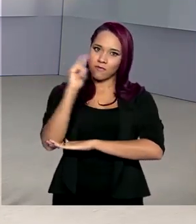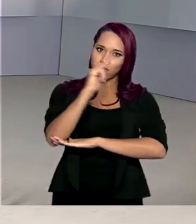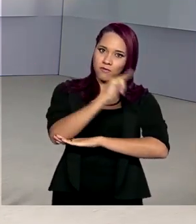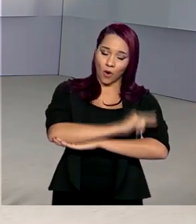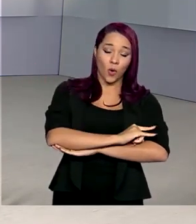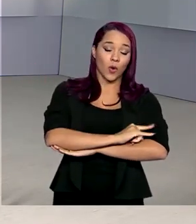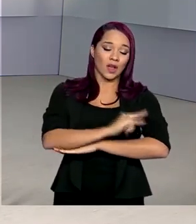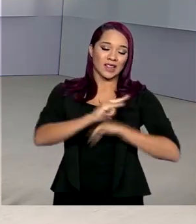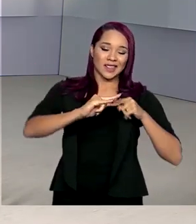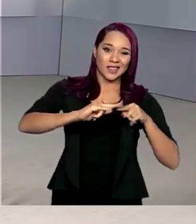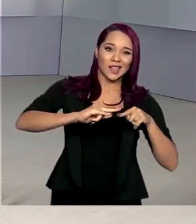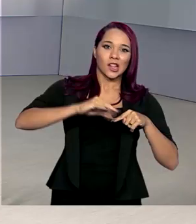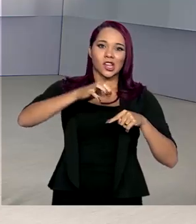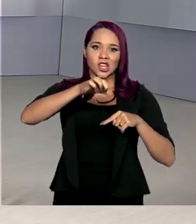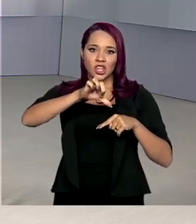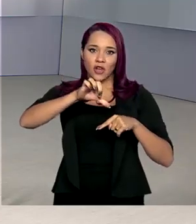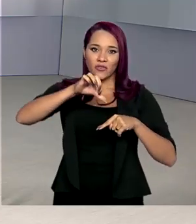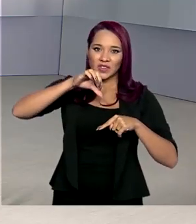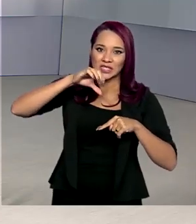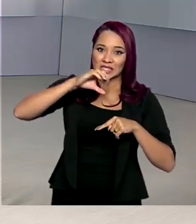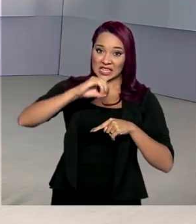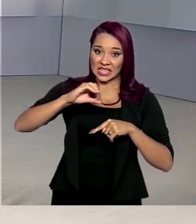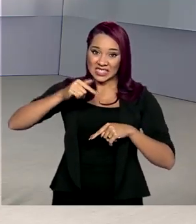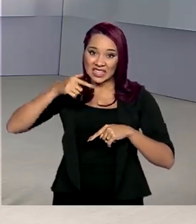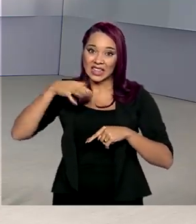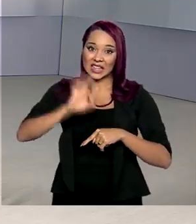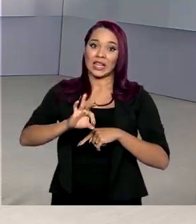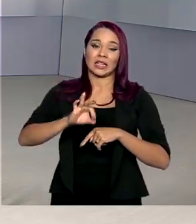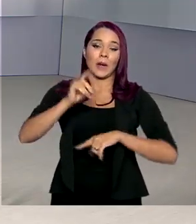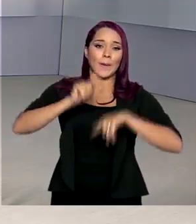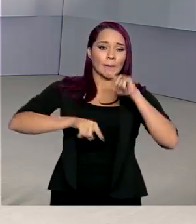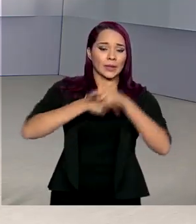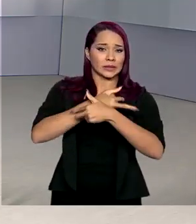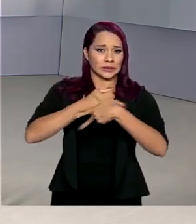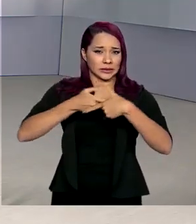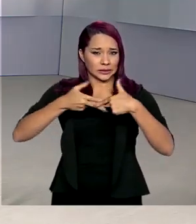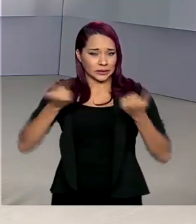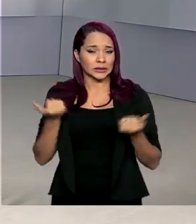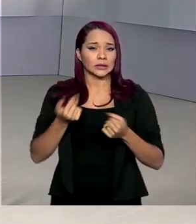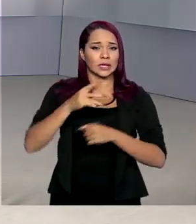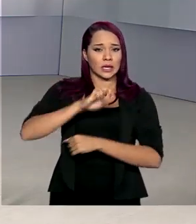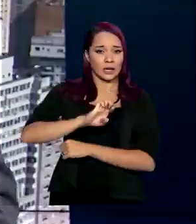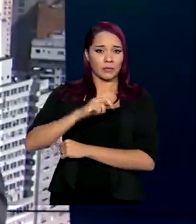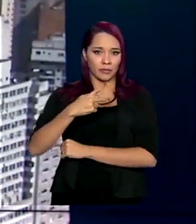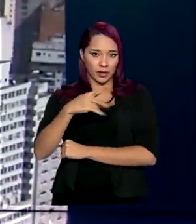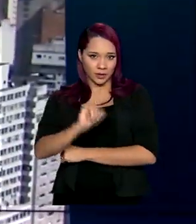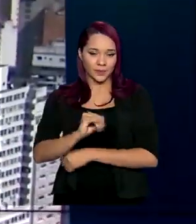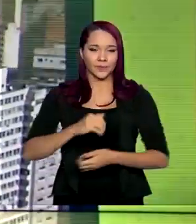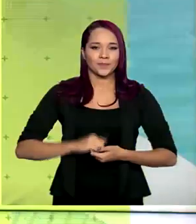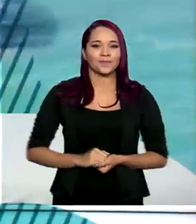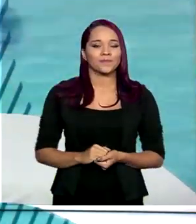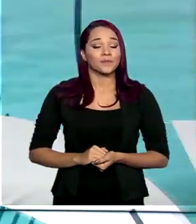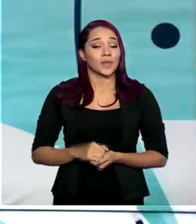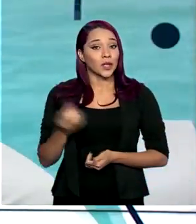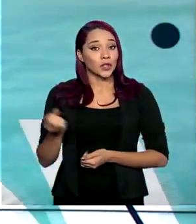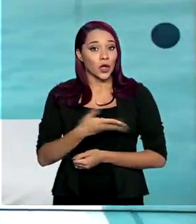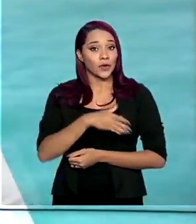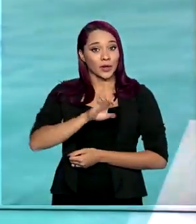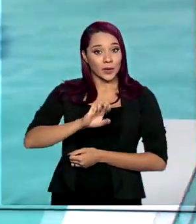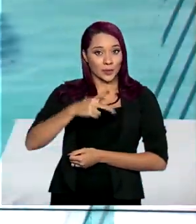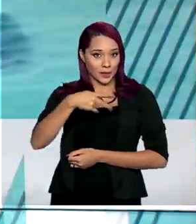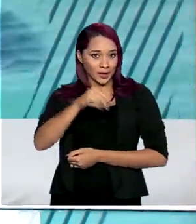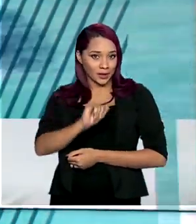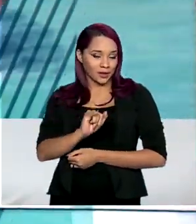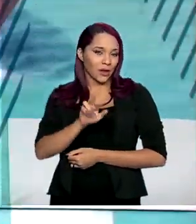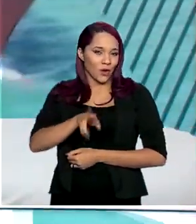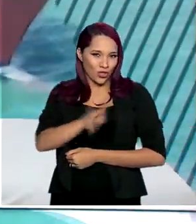960 toneladas de equipamentos de proteção individual. E novos EPIs, como são